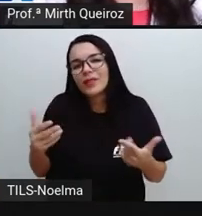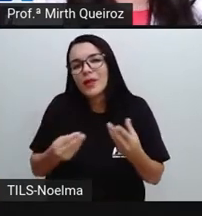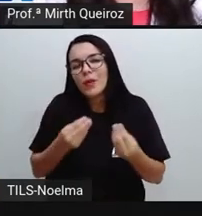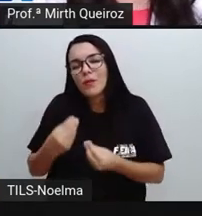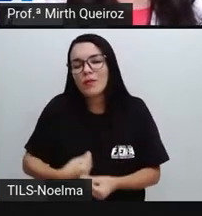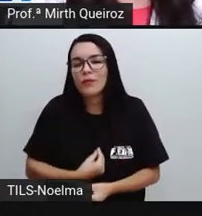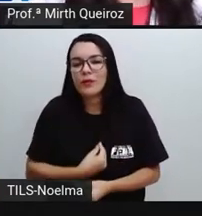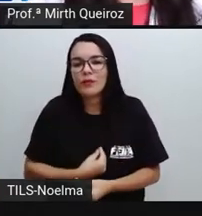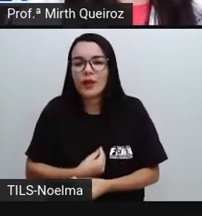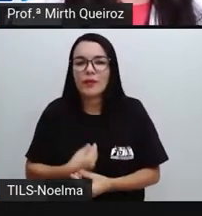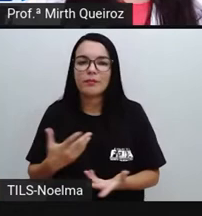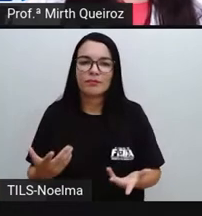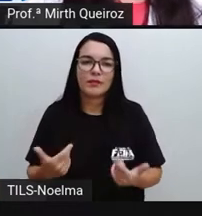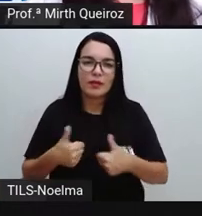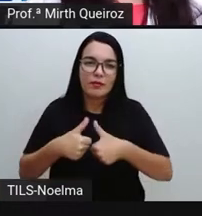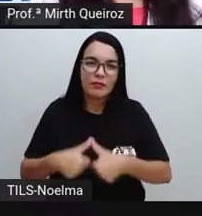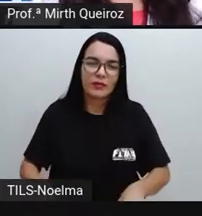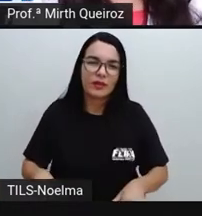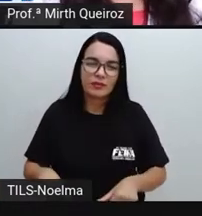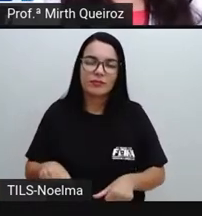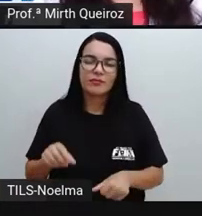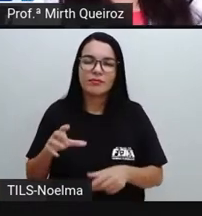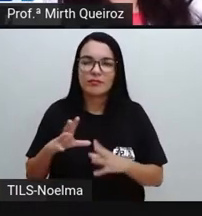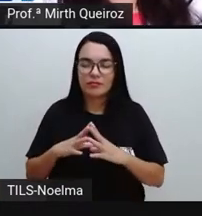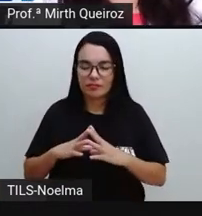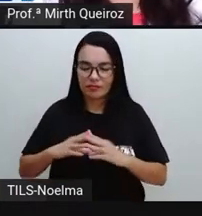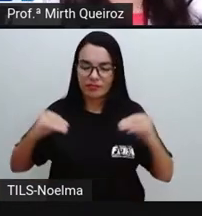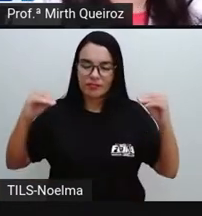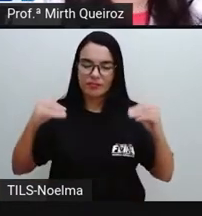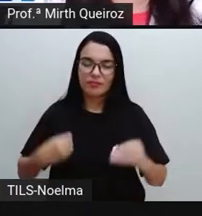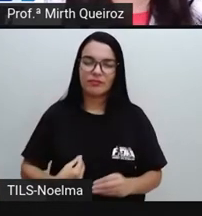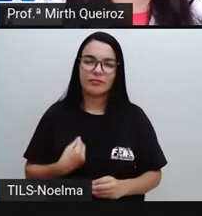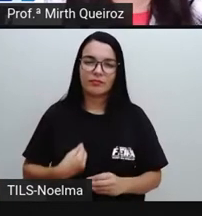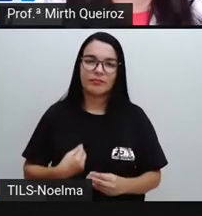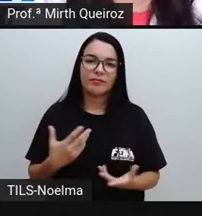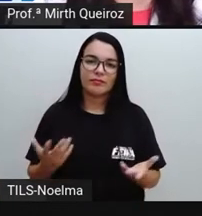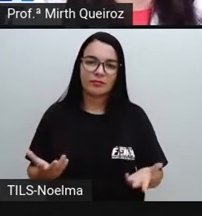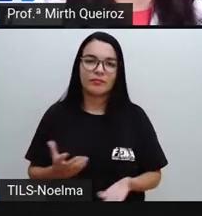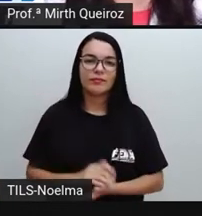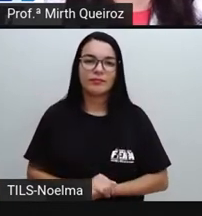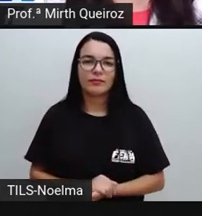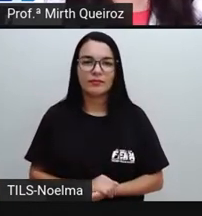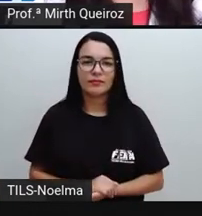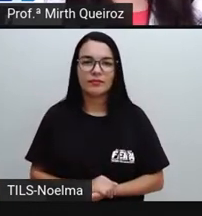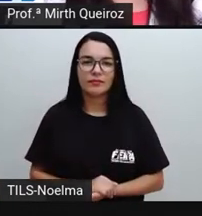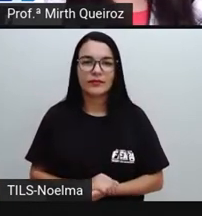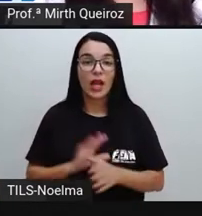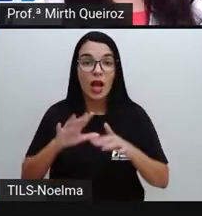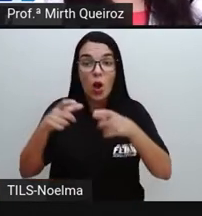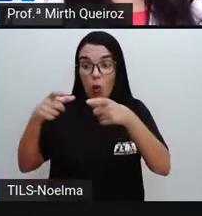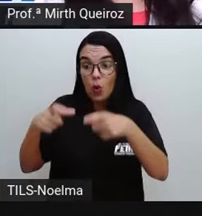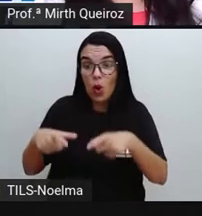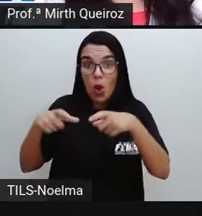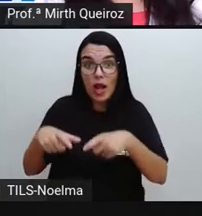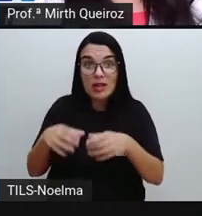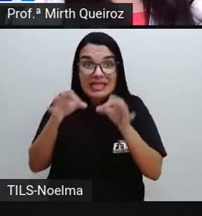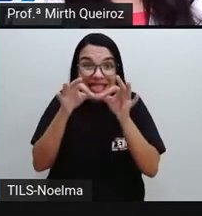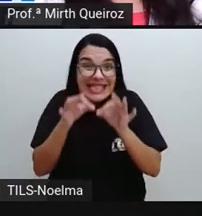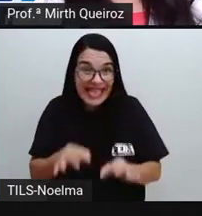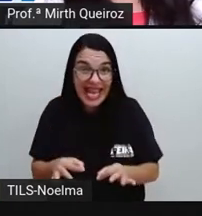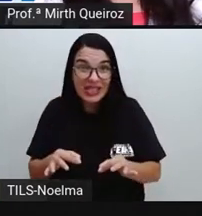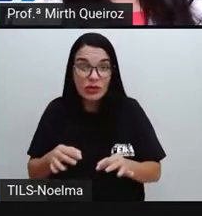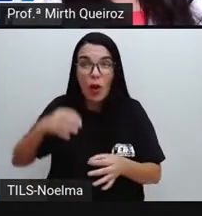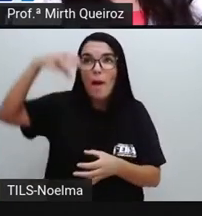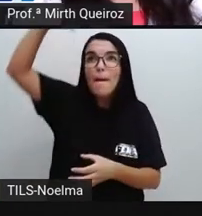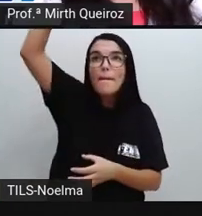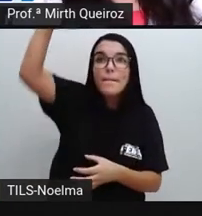sobreviver e viram o fim das suas vidas. O local exato onde o asteroide atingiu a